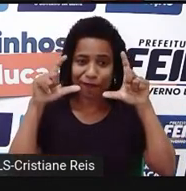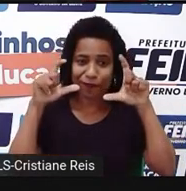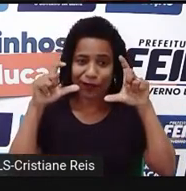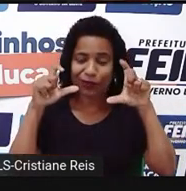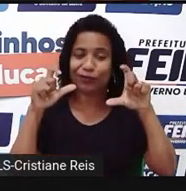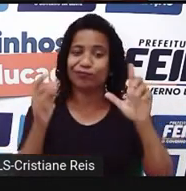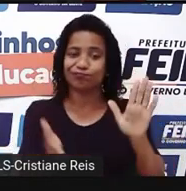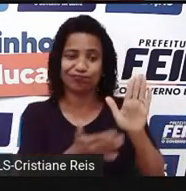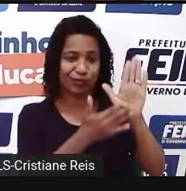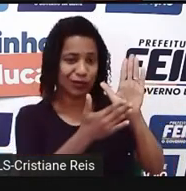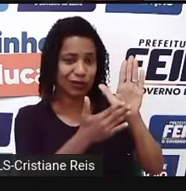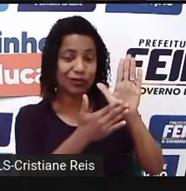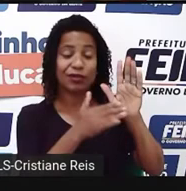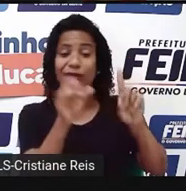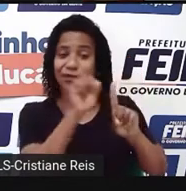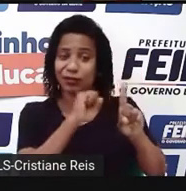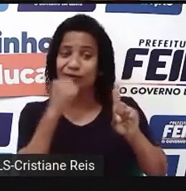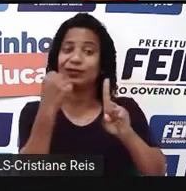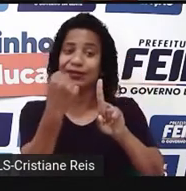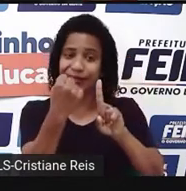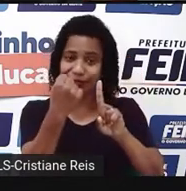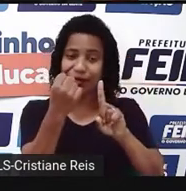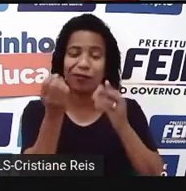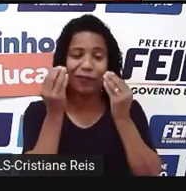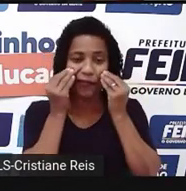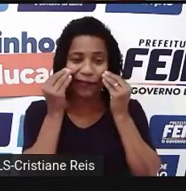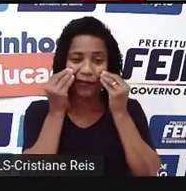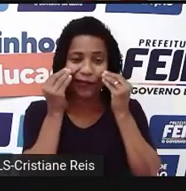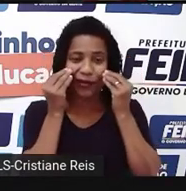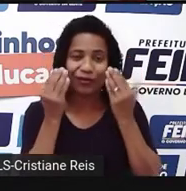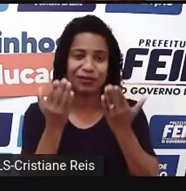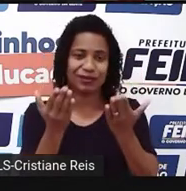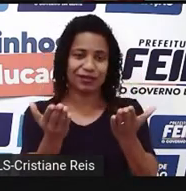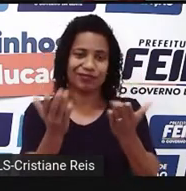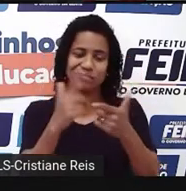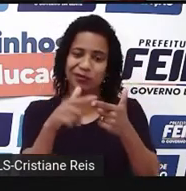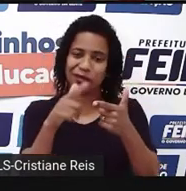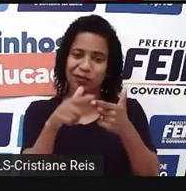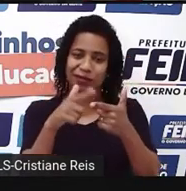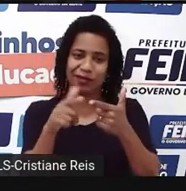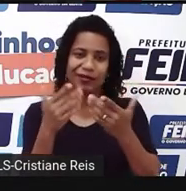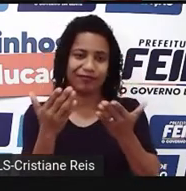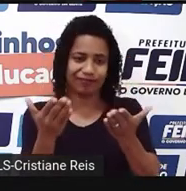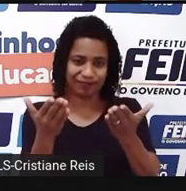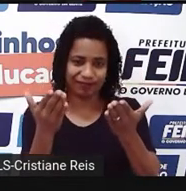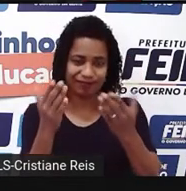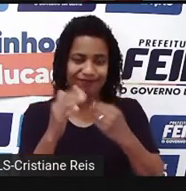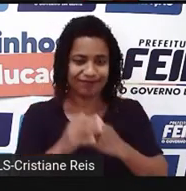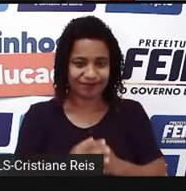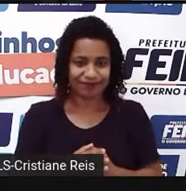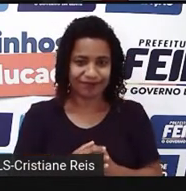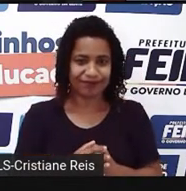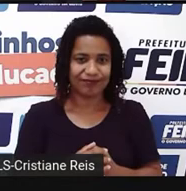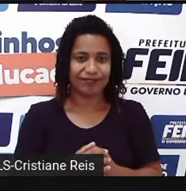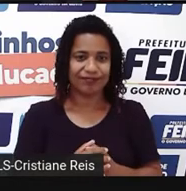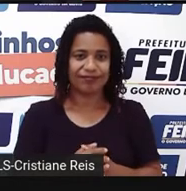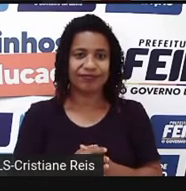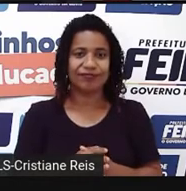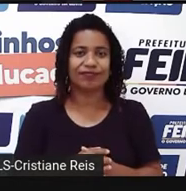cunho político e social que, de certa forma, denuncia um problema da realidade. Ok? Então,